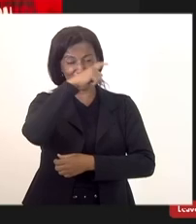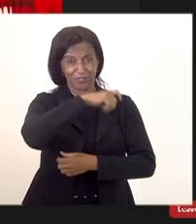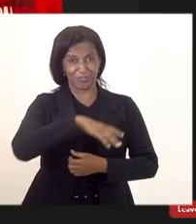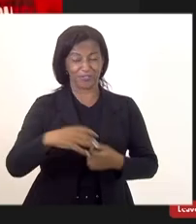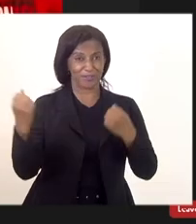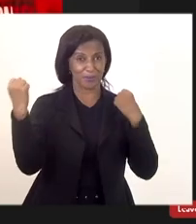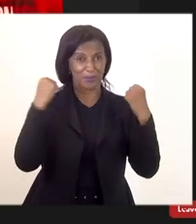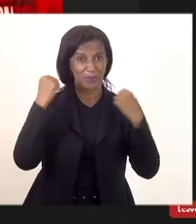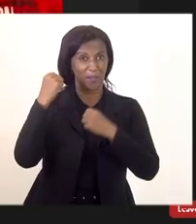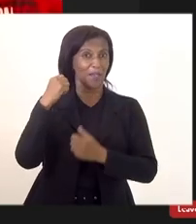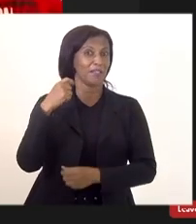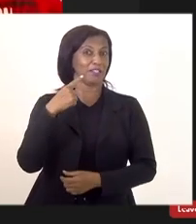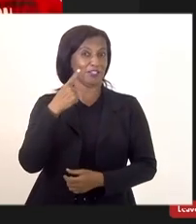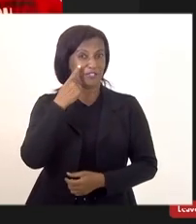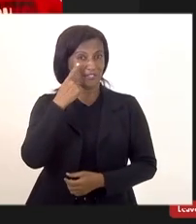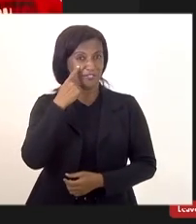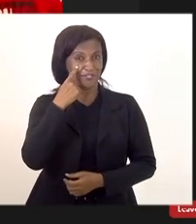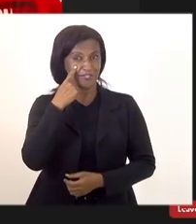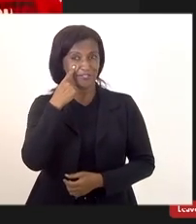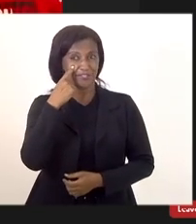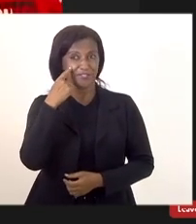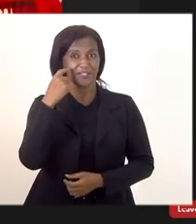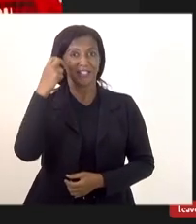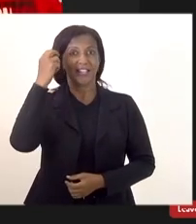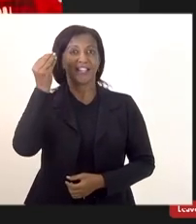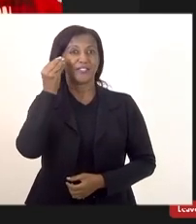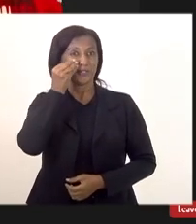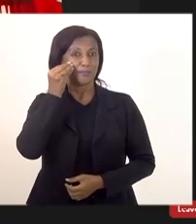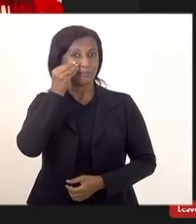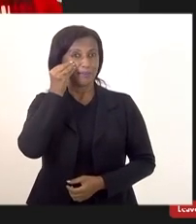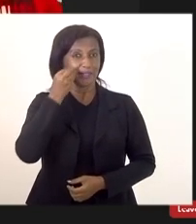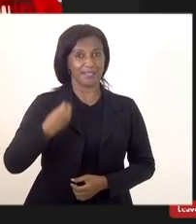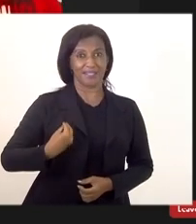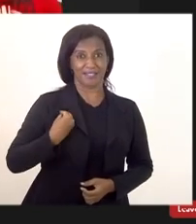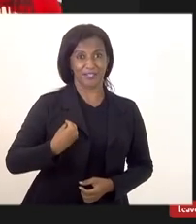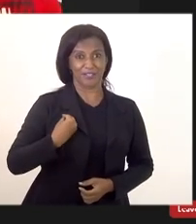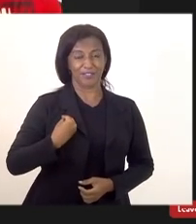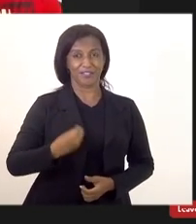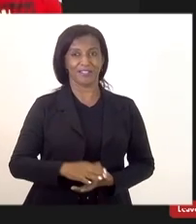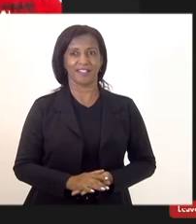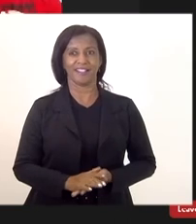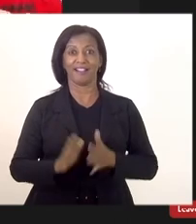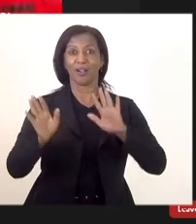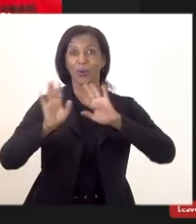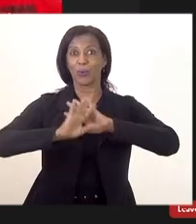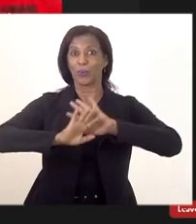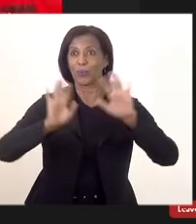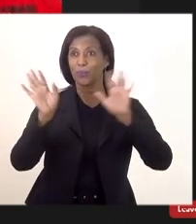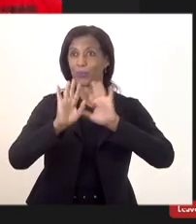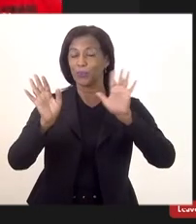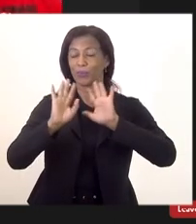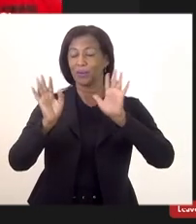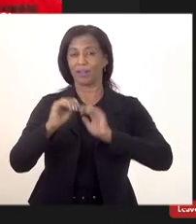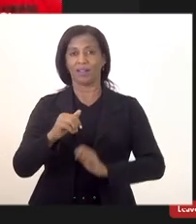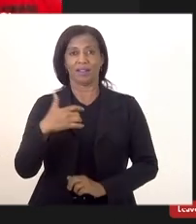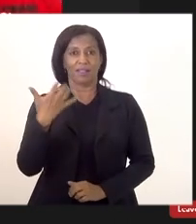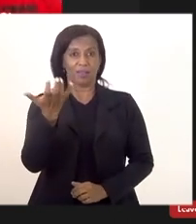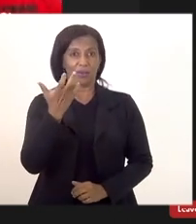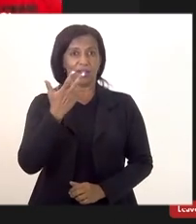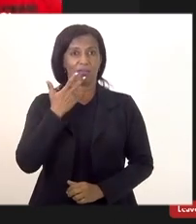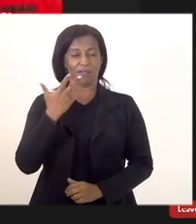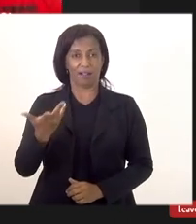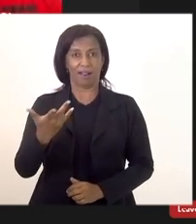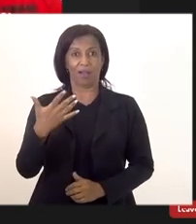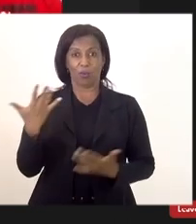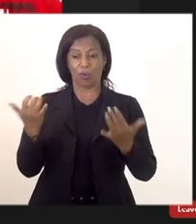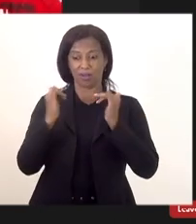ouvir a voz da experiência de vossa excelência não não não não não presidente eu quero dizer o seguinte quando a